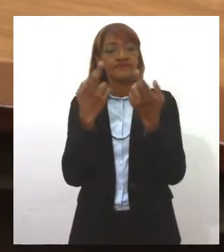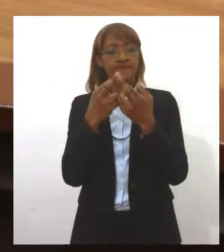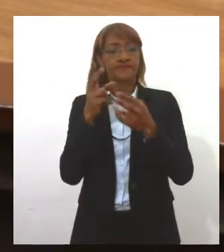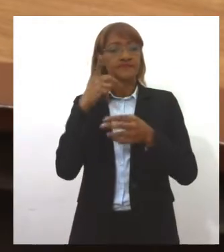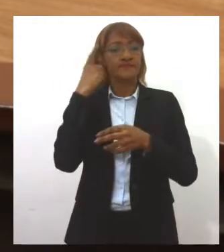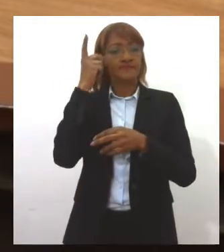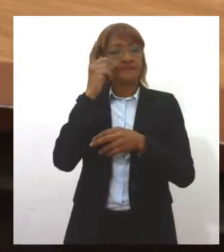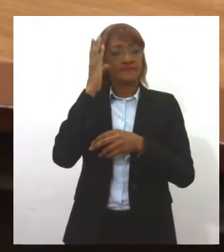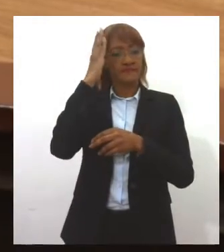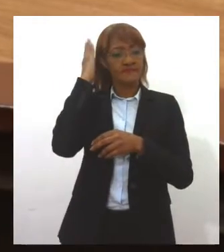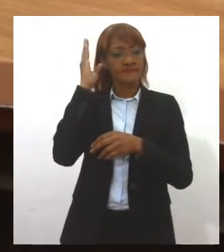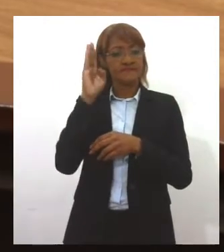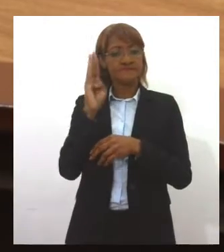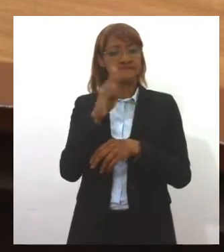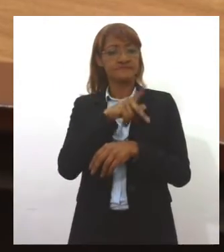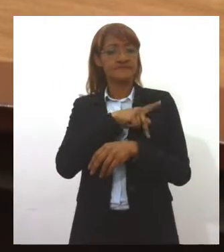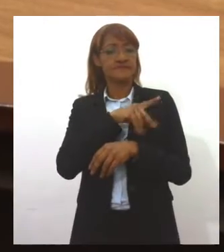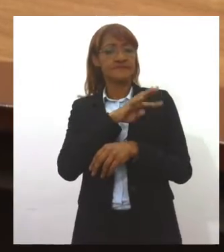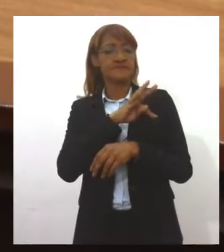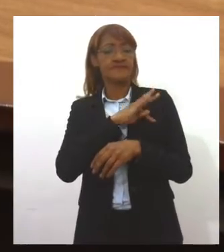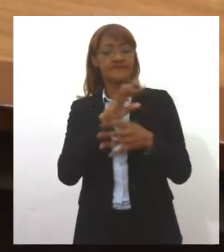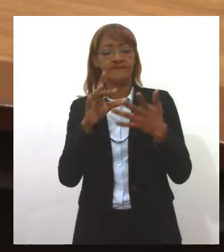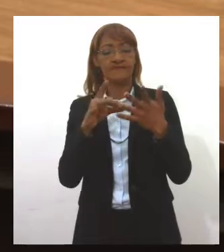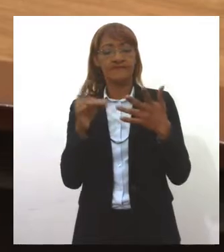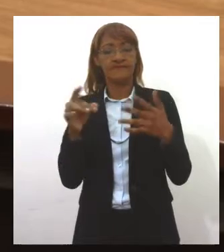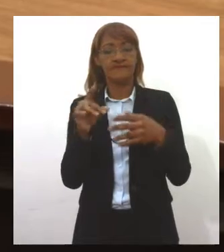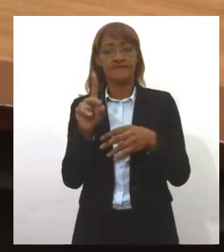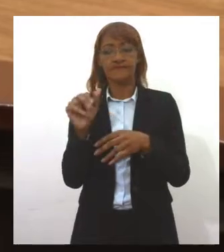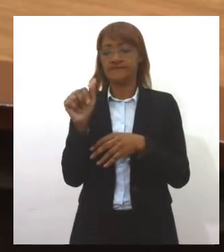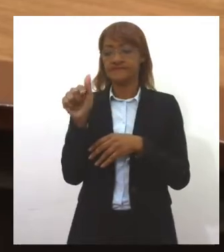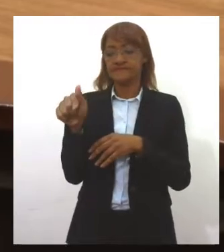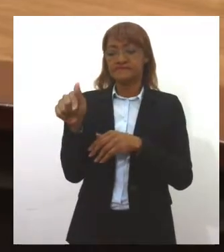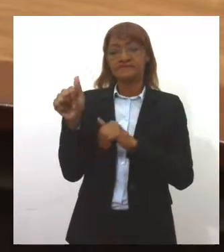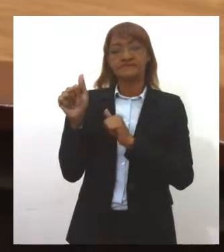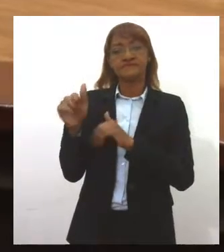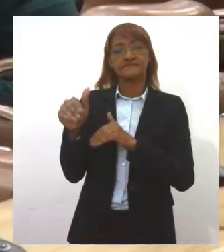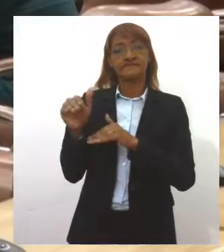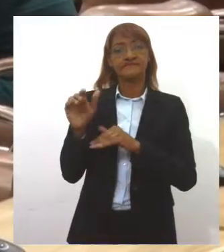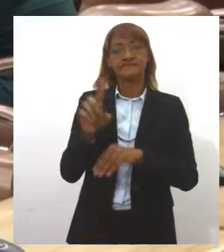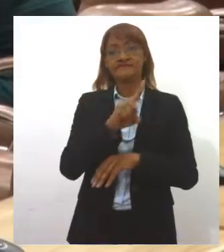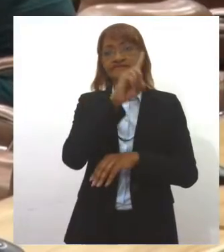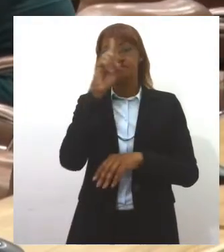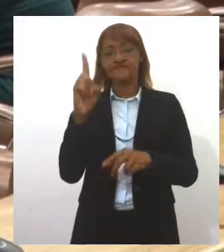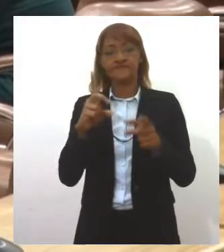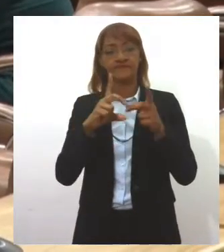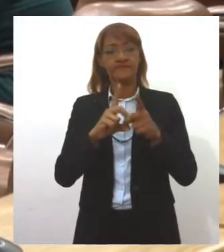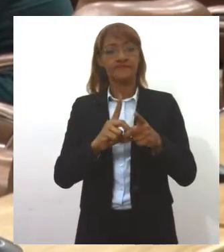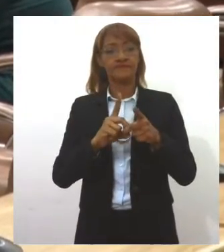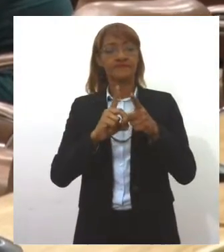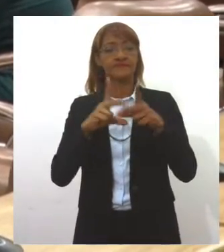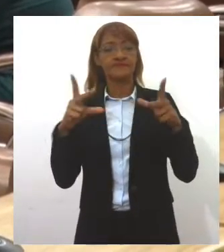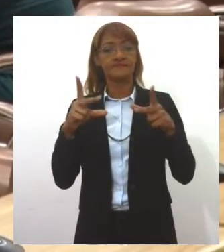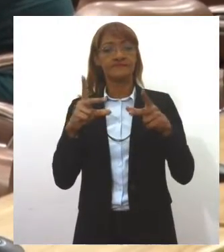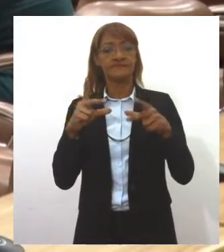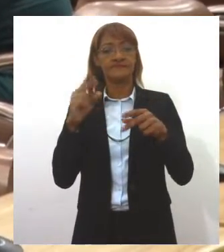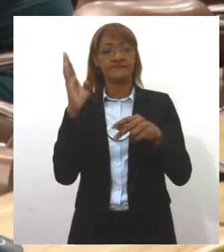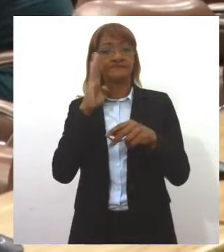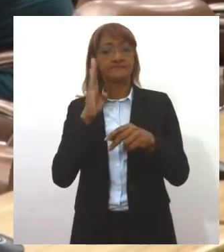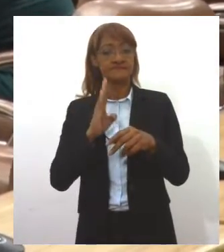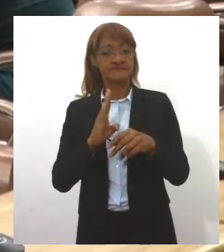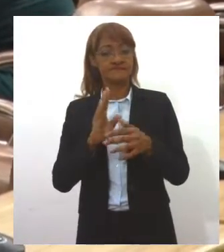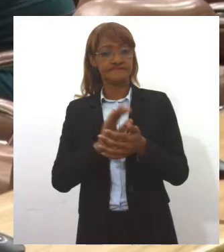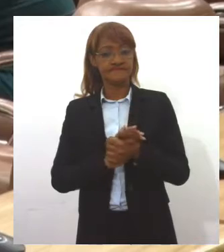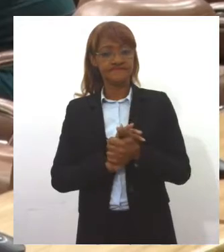Irã Barbosa, do PT, destacou a data 7 de setembro, em que se comemora a independência do Brasil. Para o parlamentar,